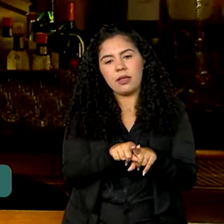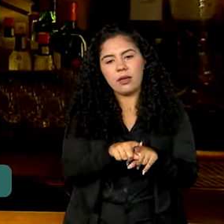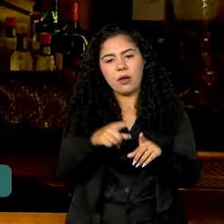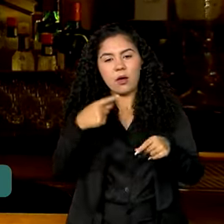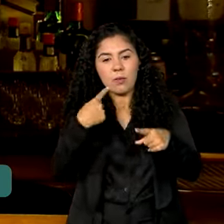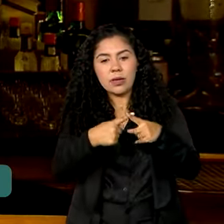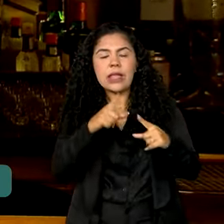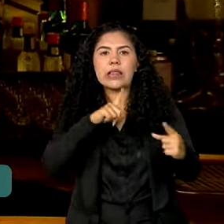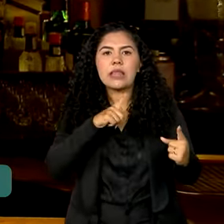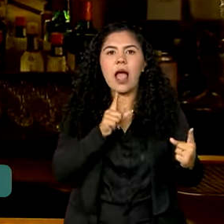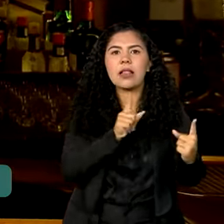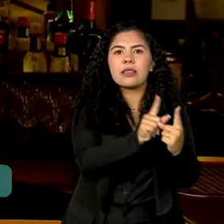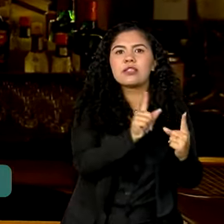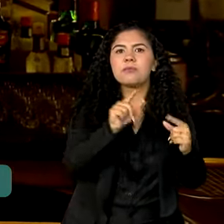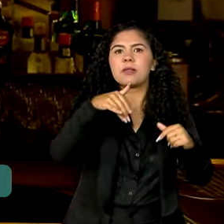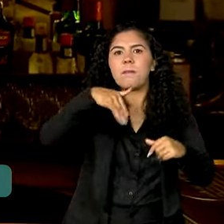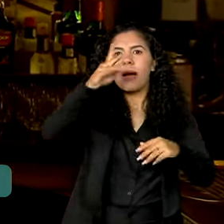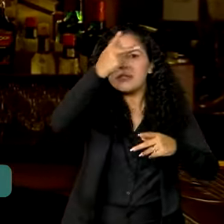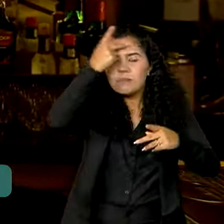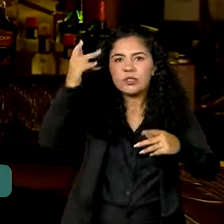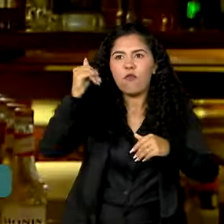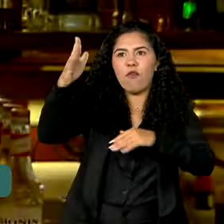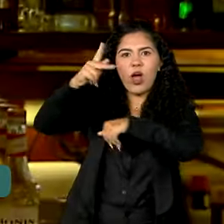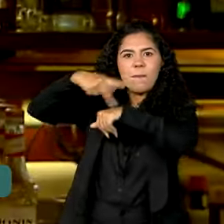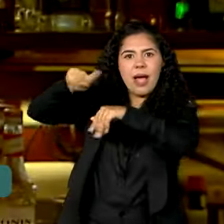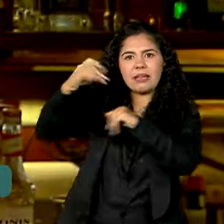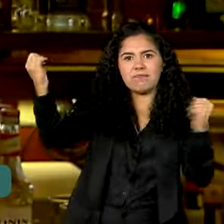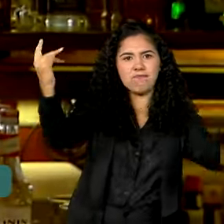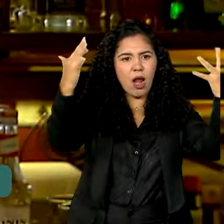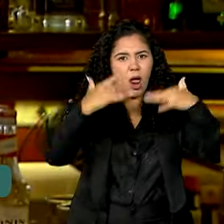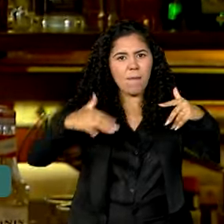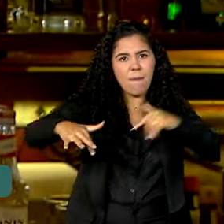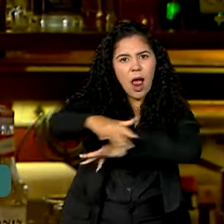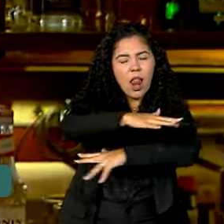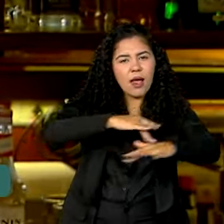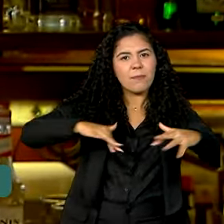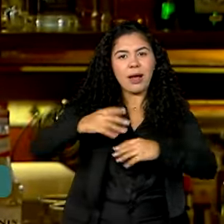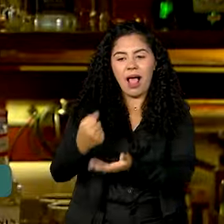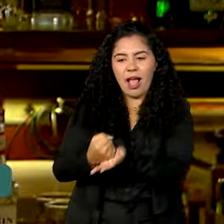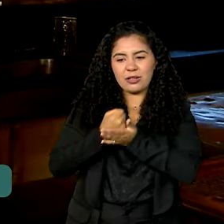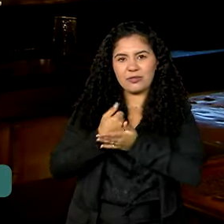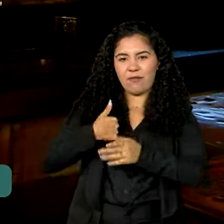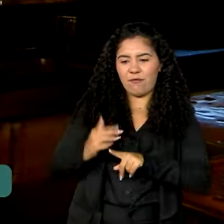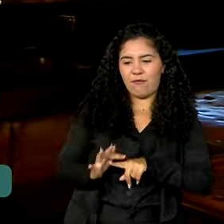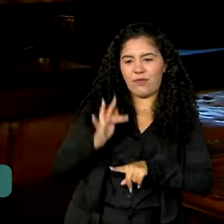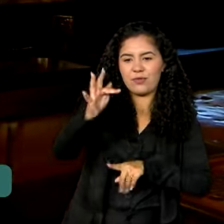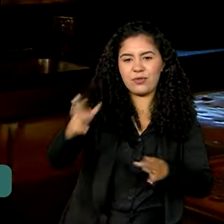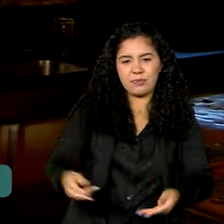atende muito uma demanda gringa, estrangeiros e isso vai acabar ajudando futuramente pra mim também.